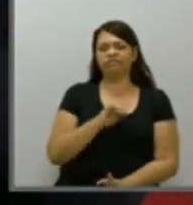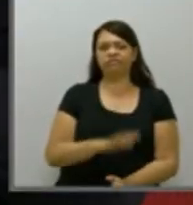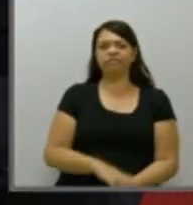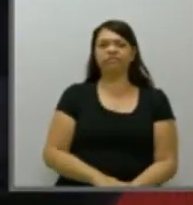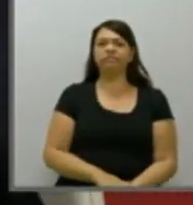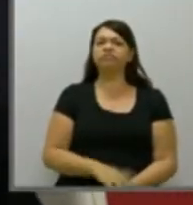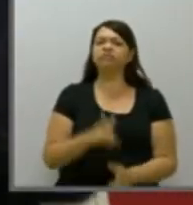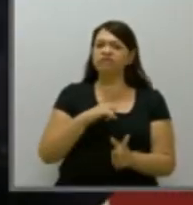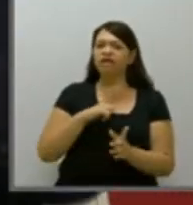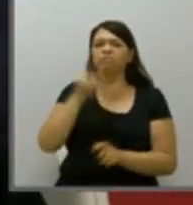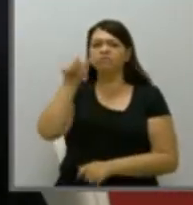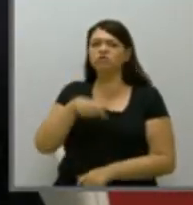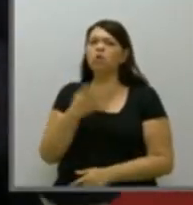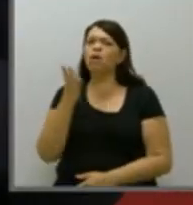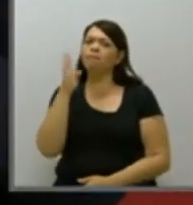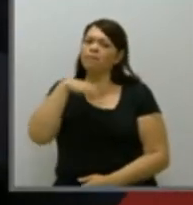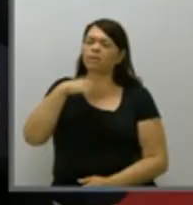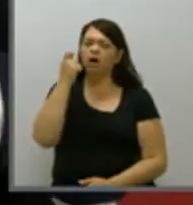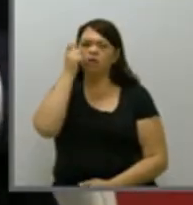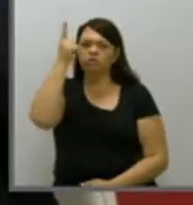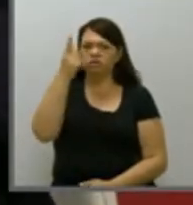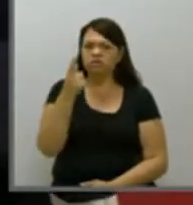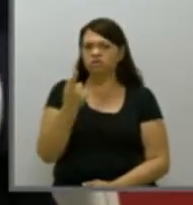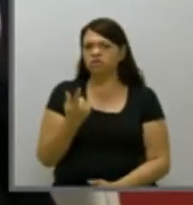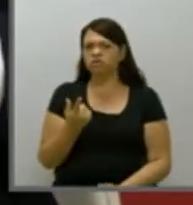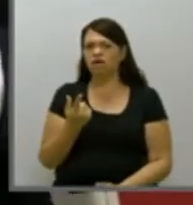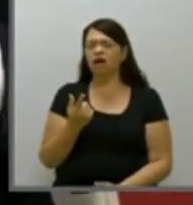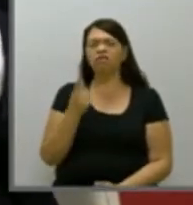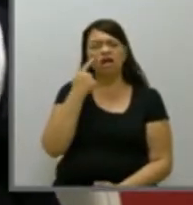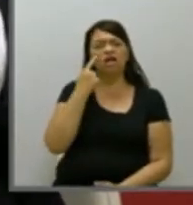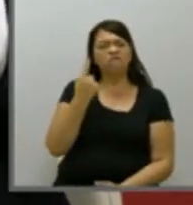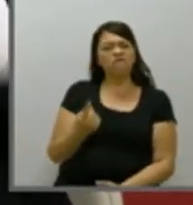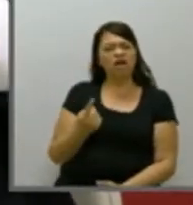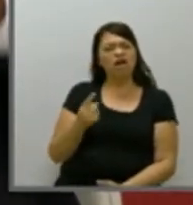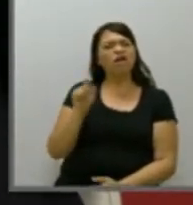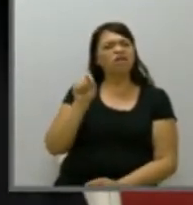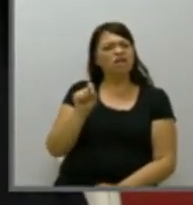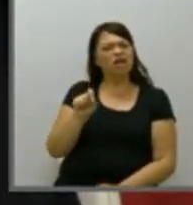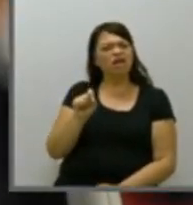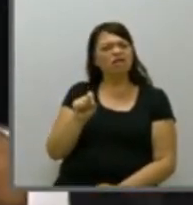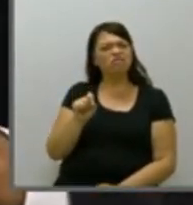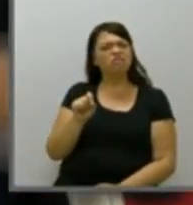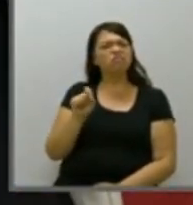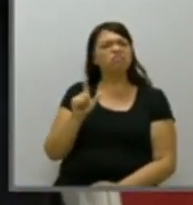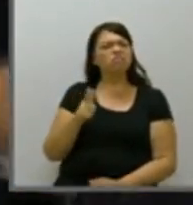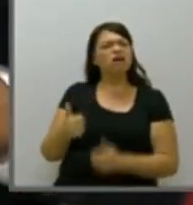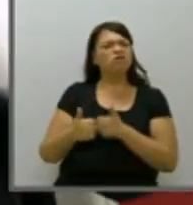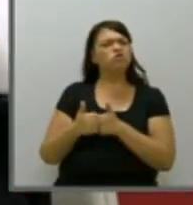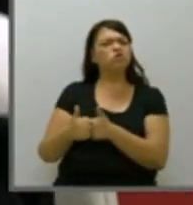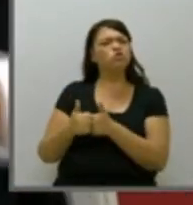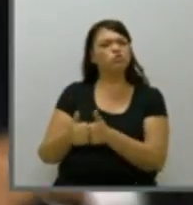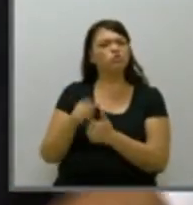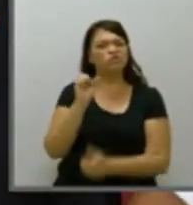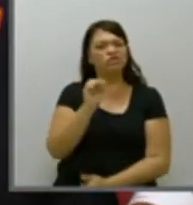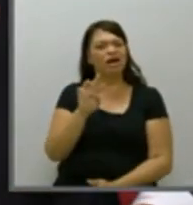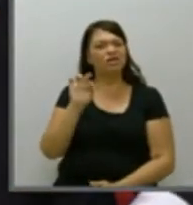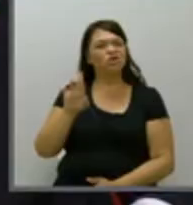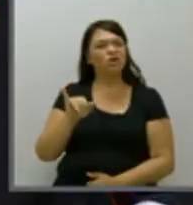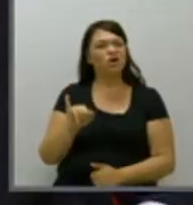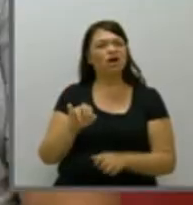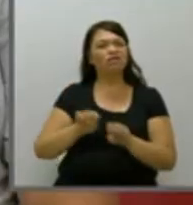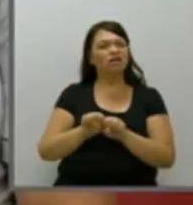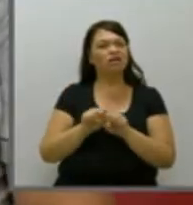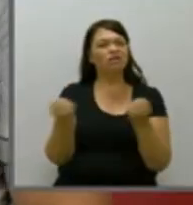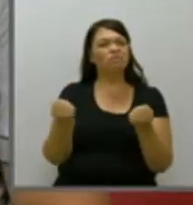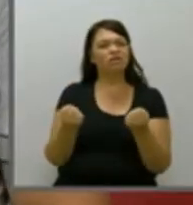a gente tem que ver quem é que está no colo do Sartori e do Temer que estão detonando e destruindo todo o nosso patrimônio